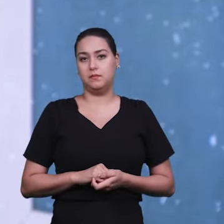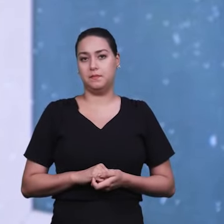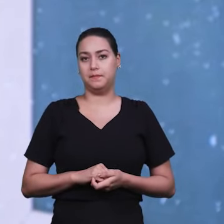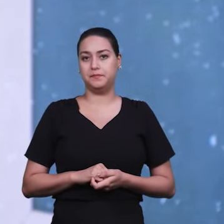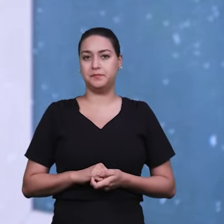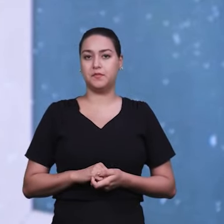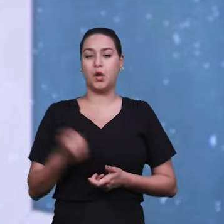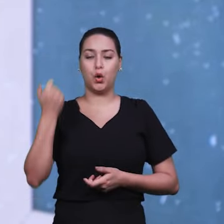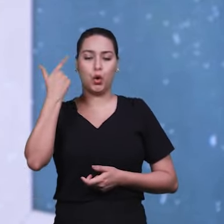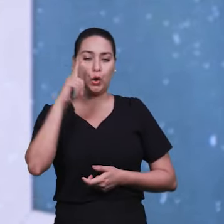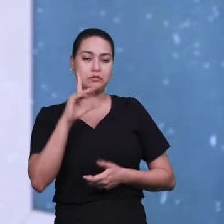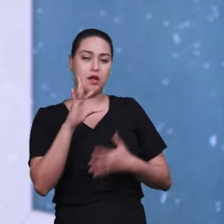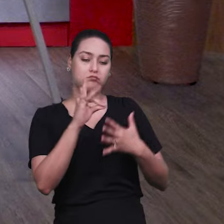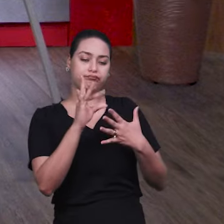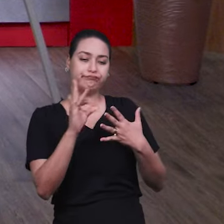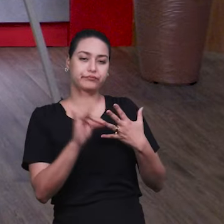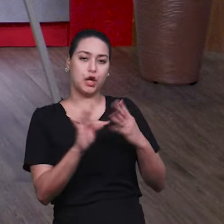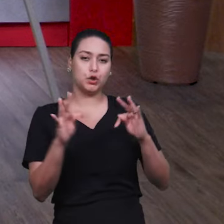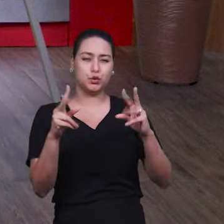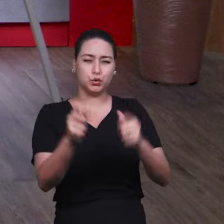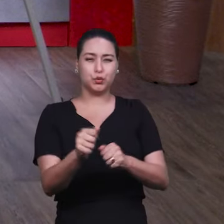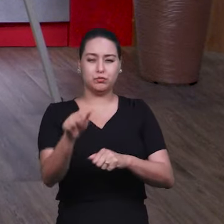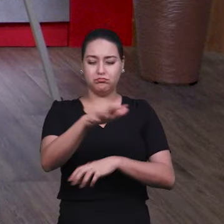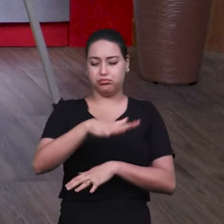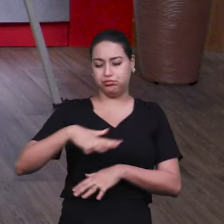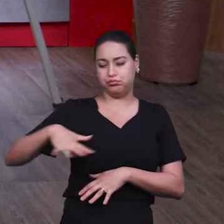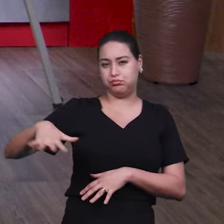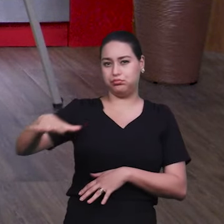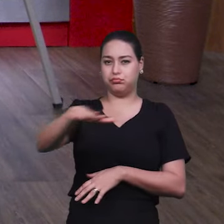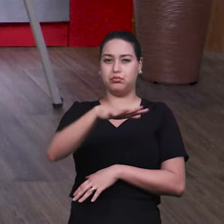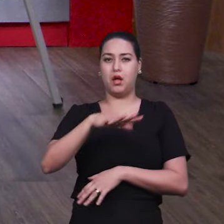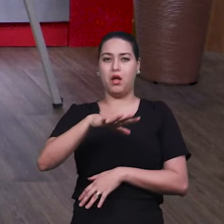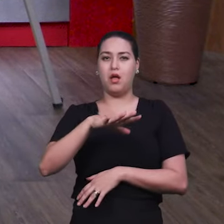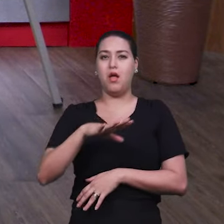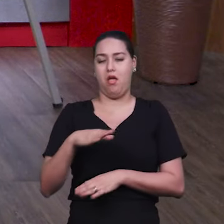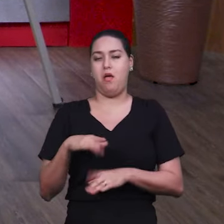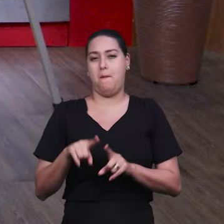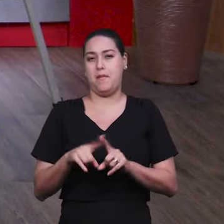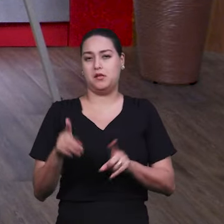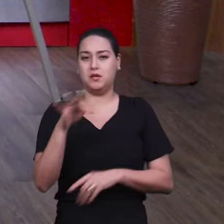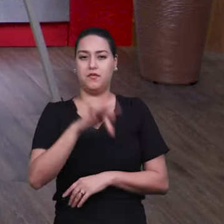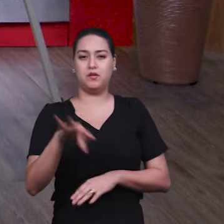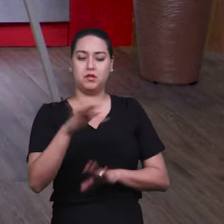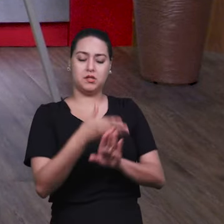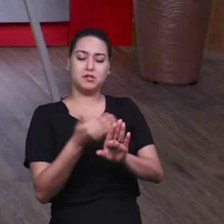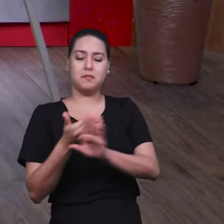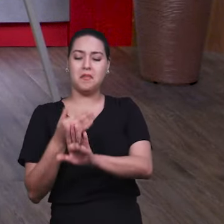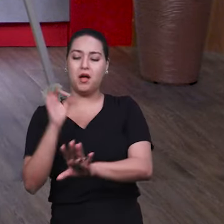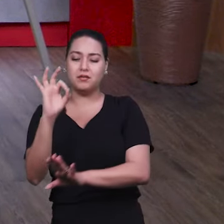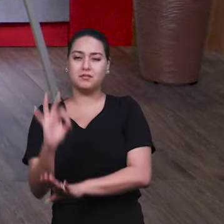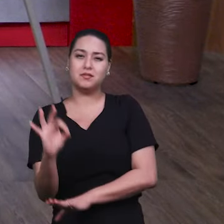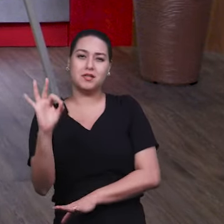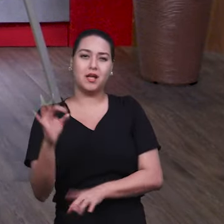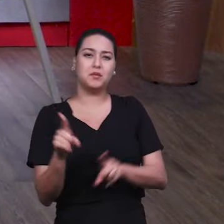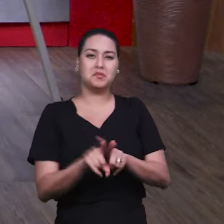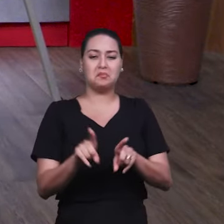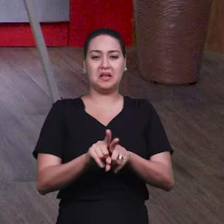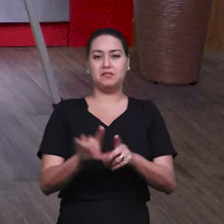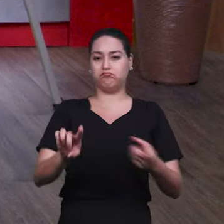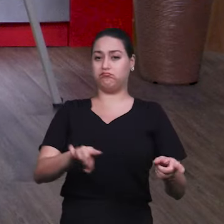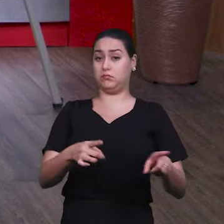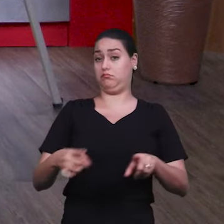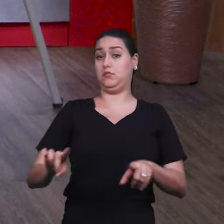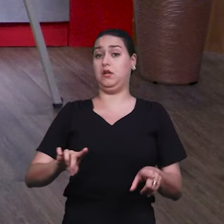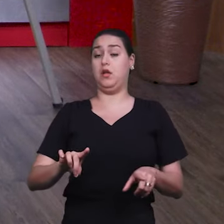no caso, né? É um universo bem vasto, né? É, e já é bem dividido. As faculdades dividem bem mesmo cada área de atuação. Também tem regência, entendeu, Marcos?